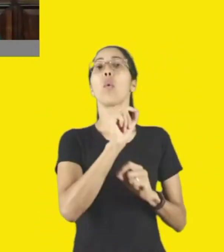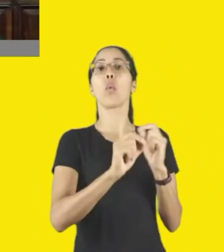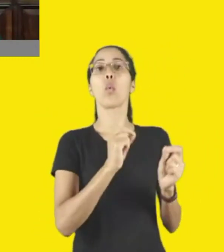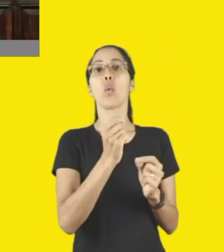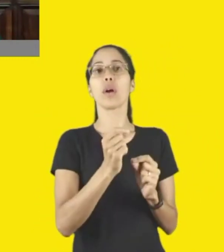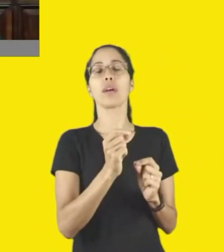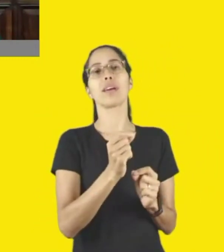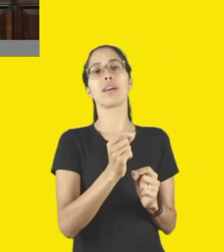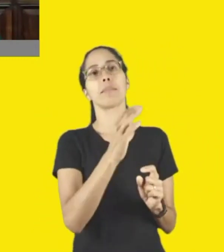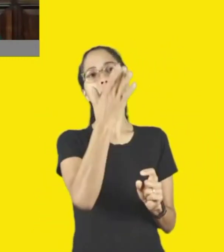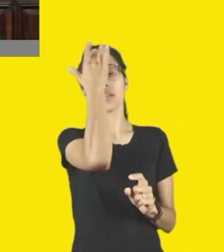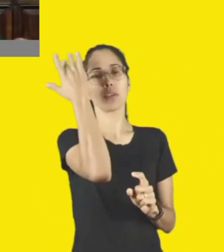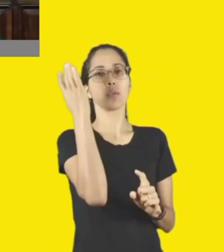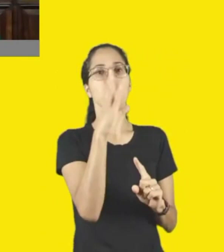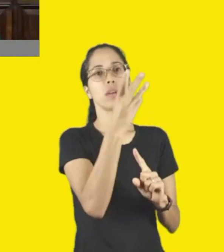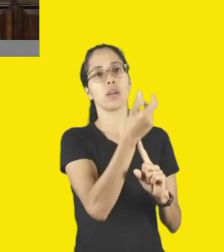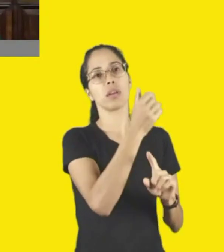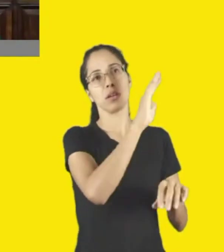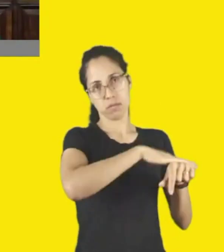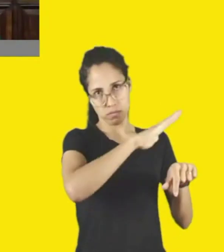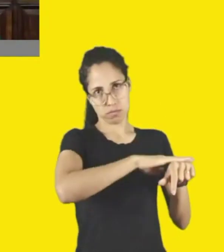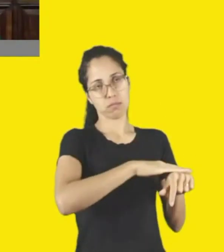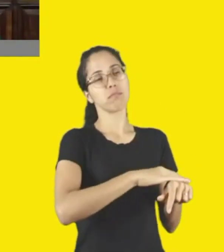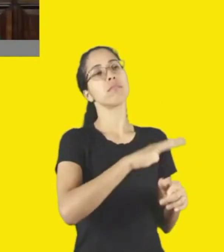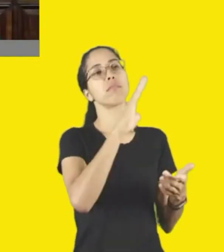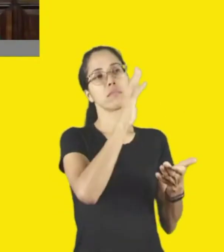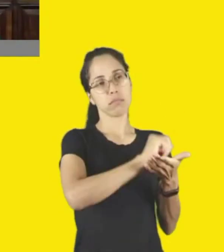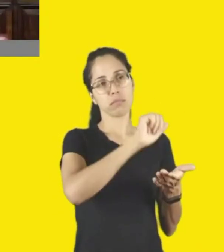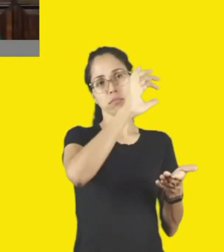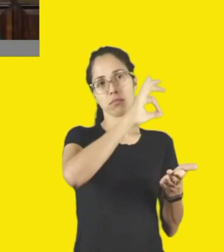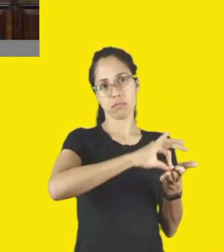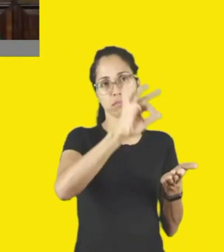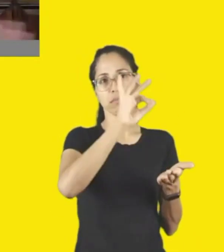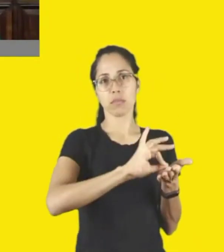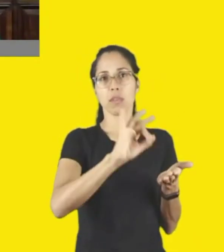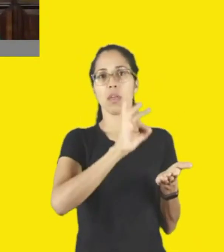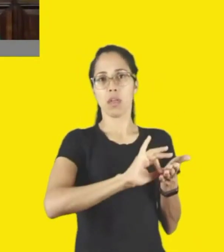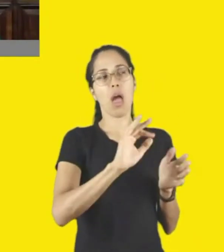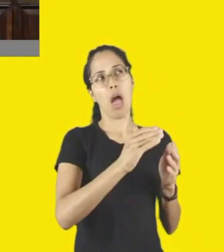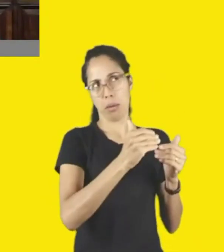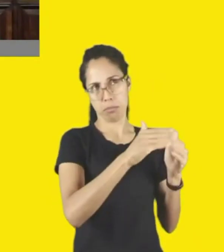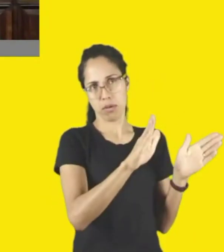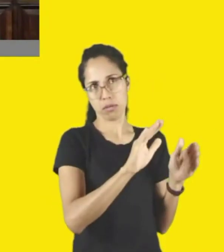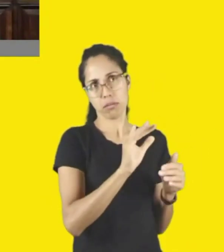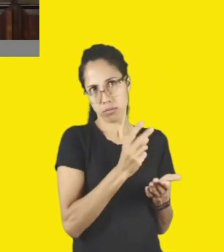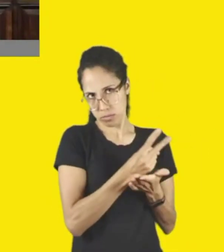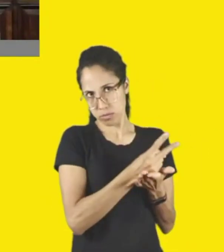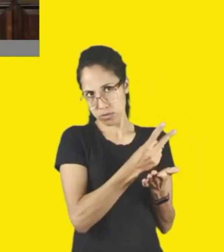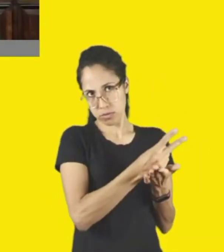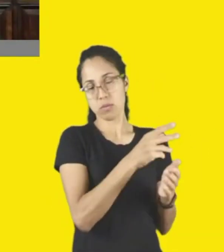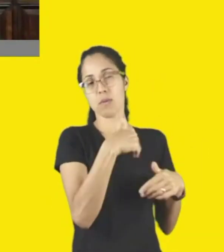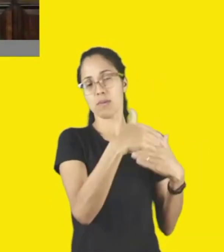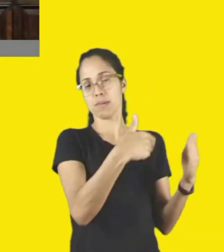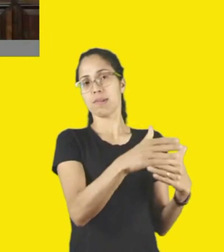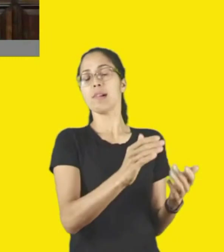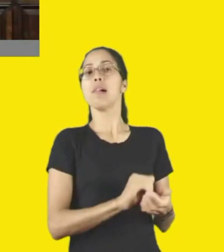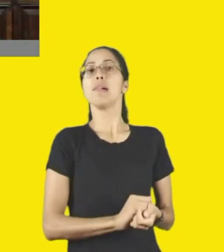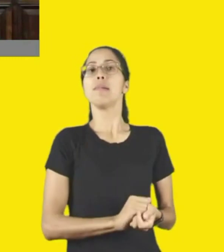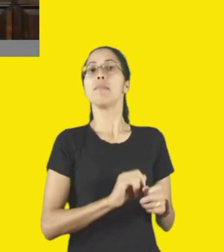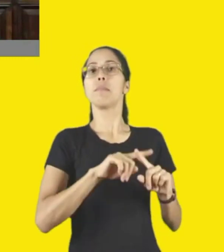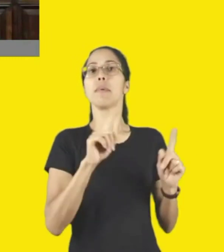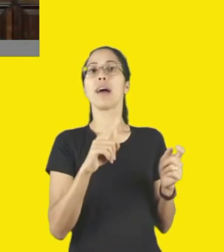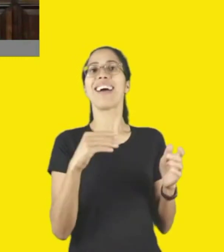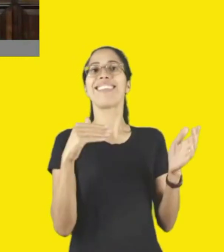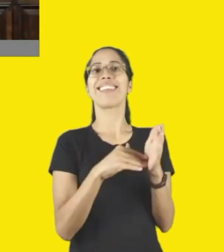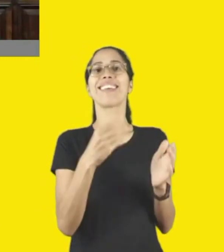poderiam também se inscrever, estão se inscrevendo, está tudo aberto, não fechou, continua tudo aberto. A única coisa é que até o dia